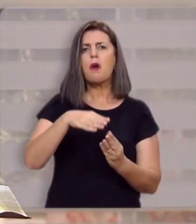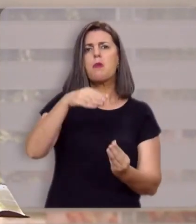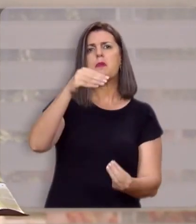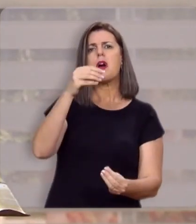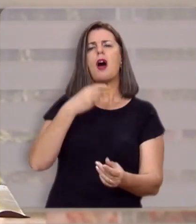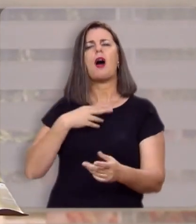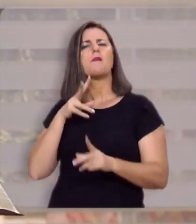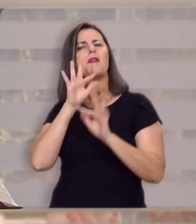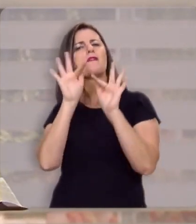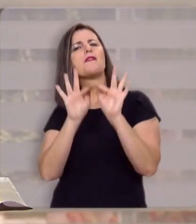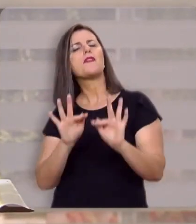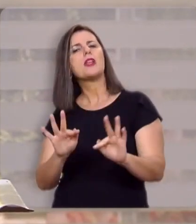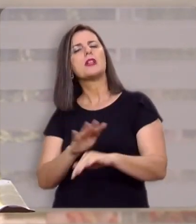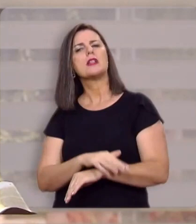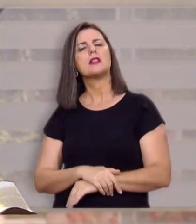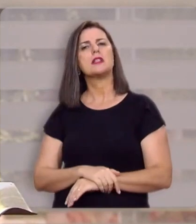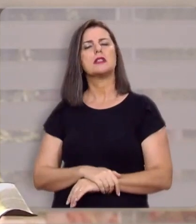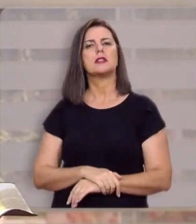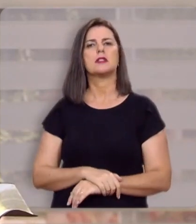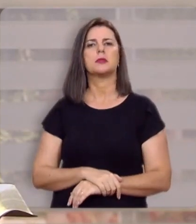embandeirada, feliz.